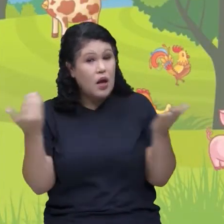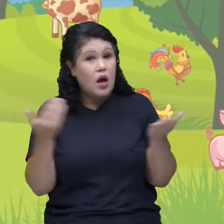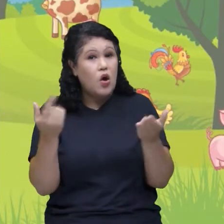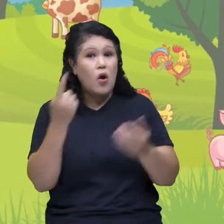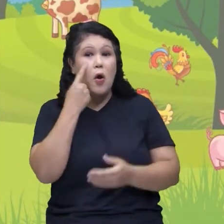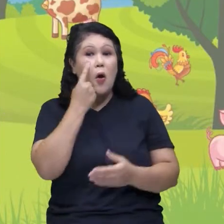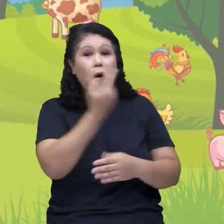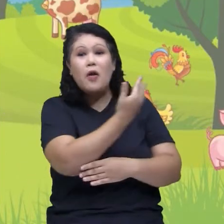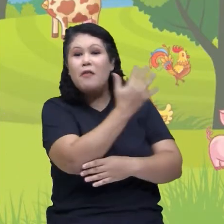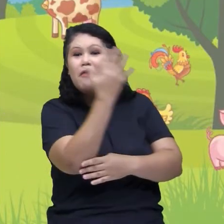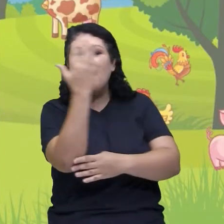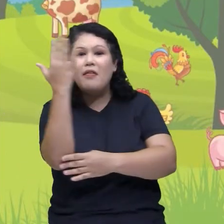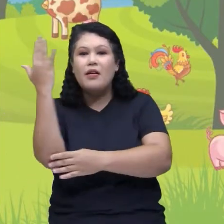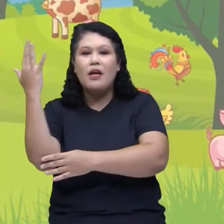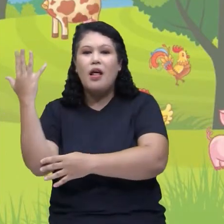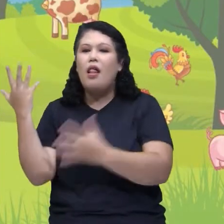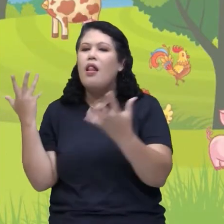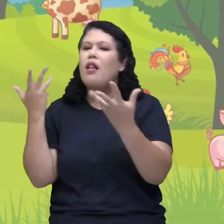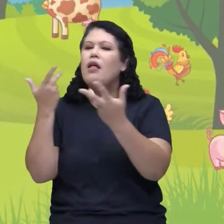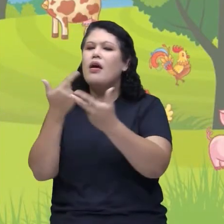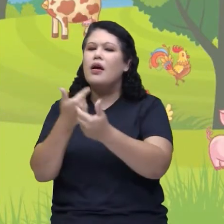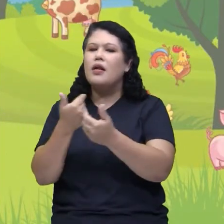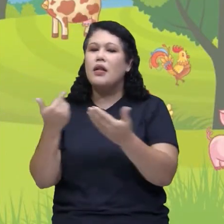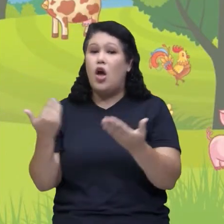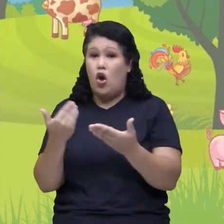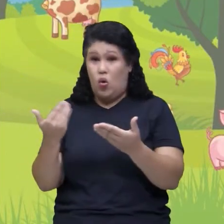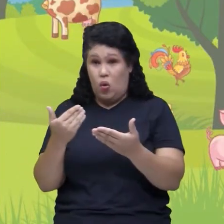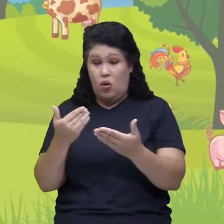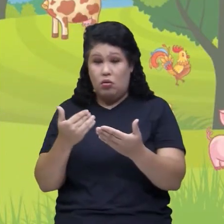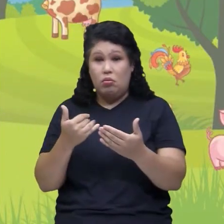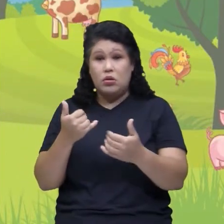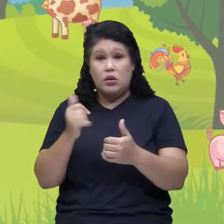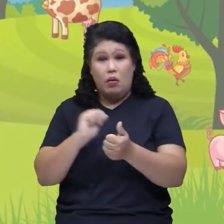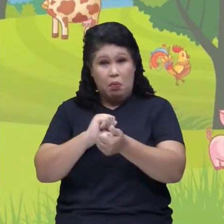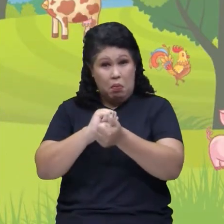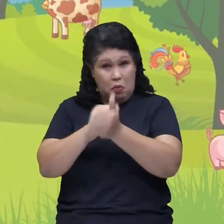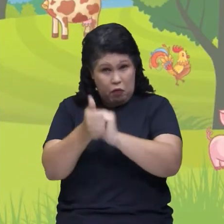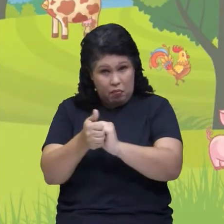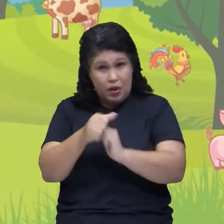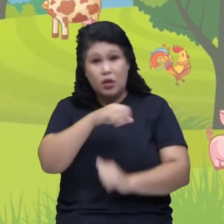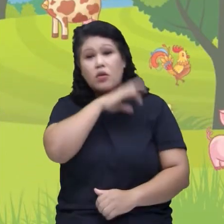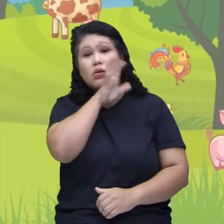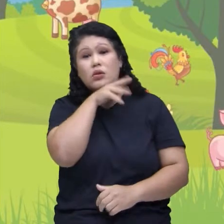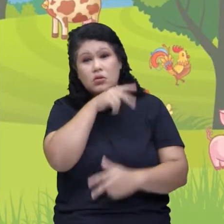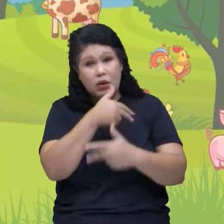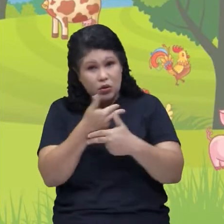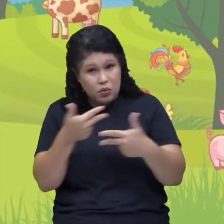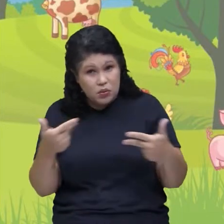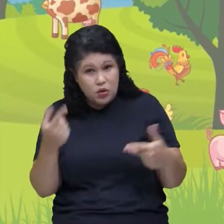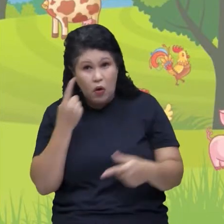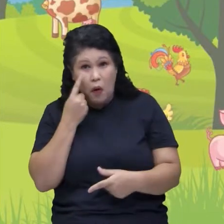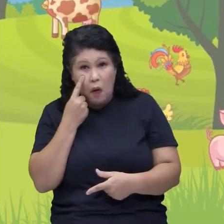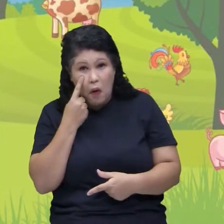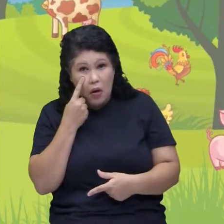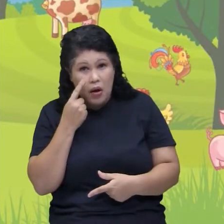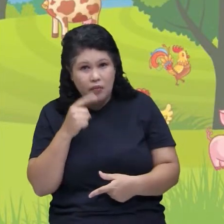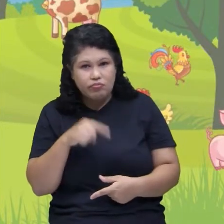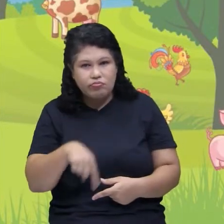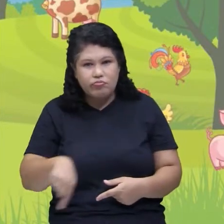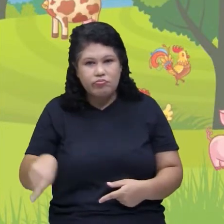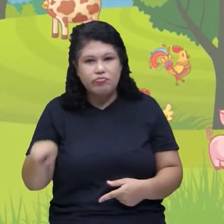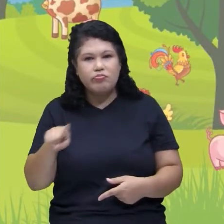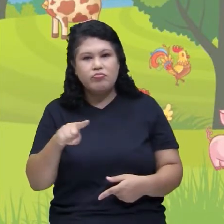floresta linda, onde a gente vai fazer o nosso circuito dos animais e dos bichinhos. Vamos olhar aqui. Hum!